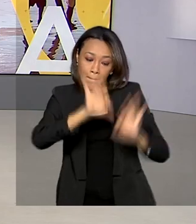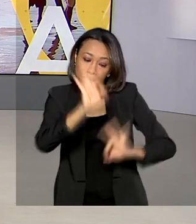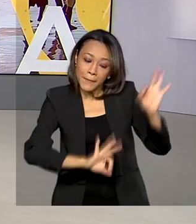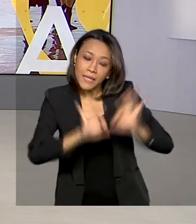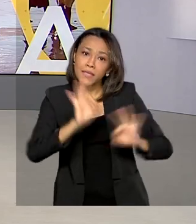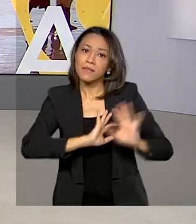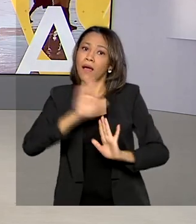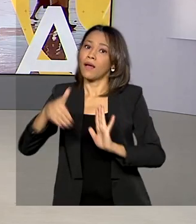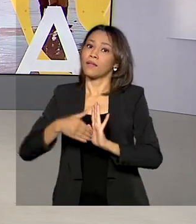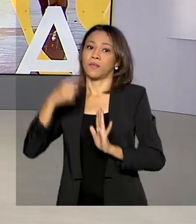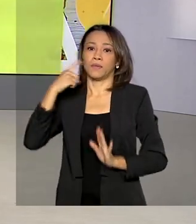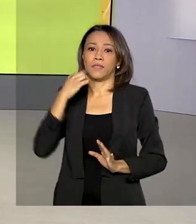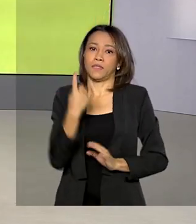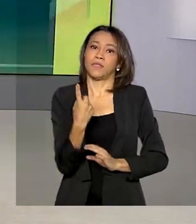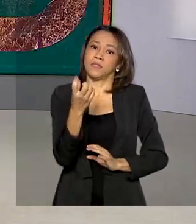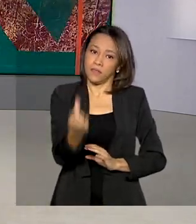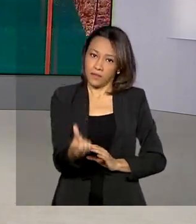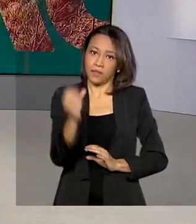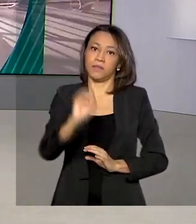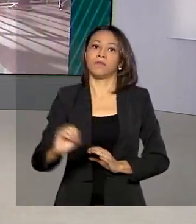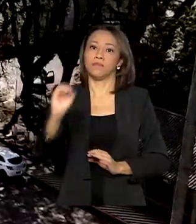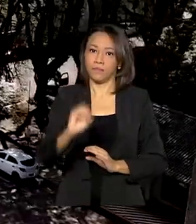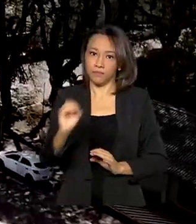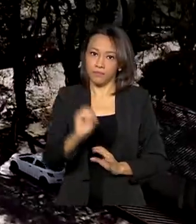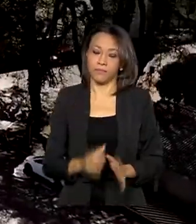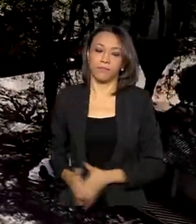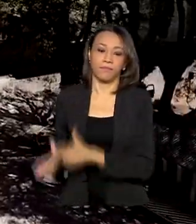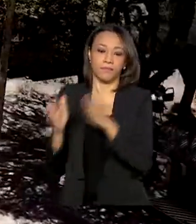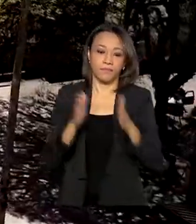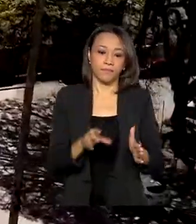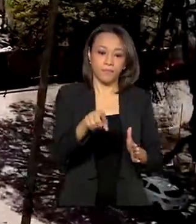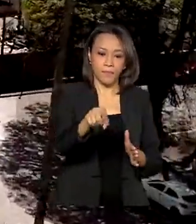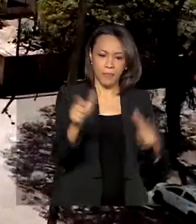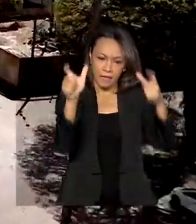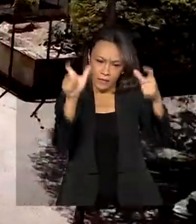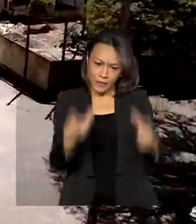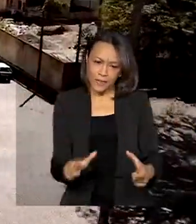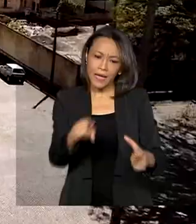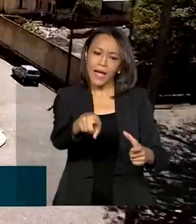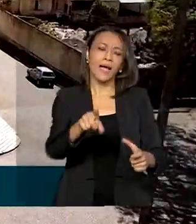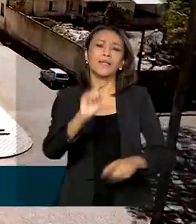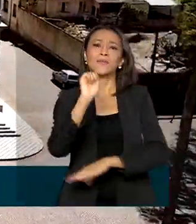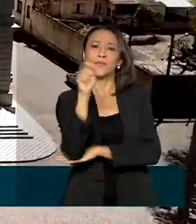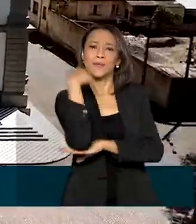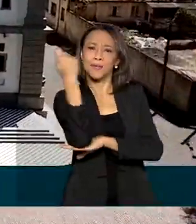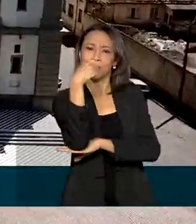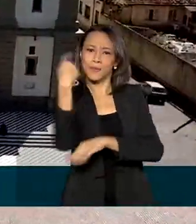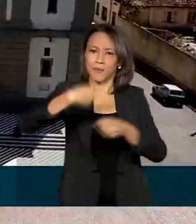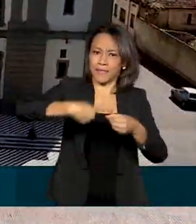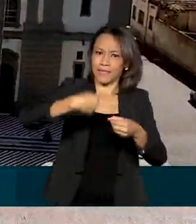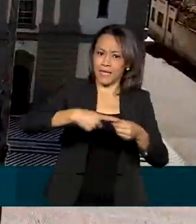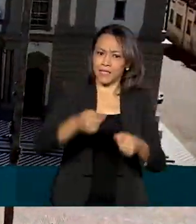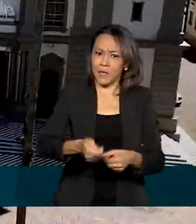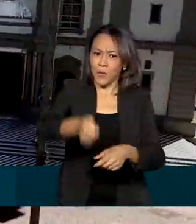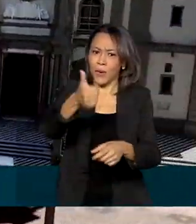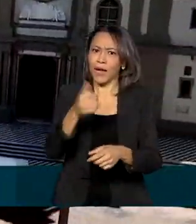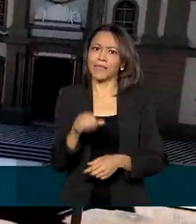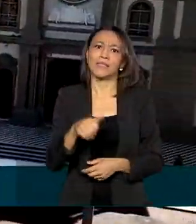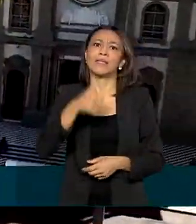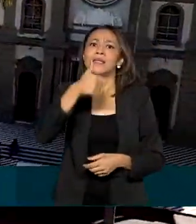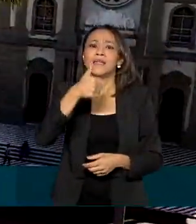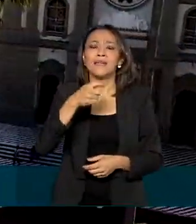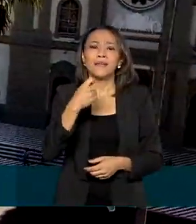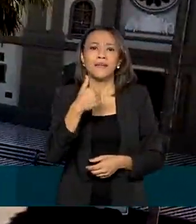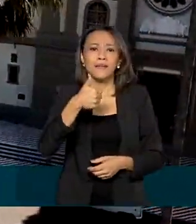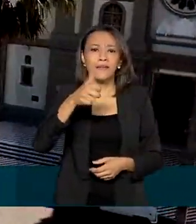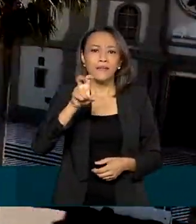até o dia 16 de outubro. Cachoeira do Sul, no Rio Grande do Sul, recebeu quase 580